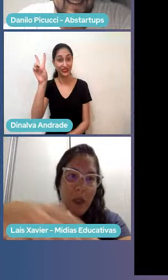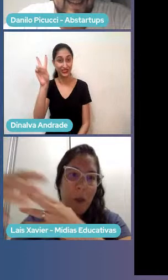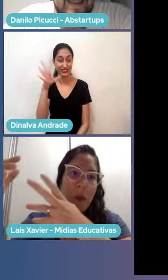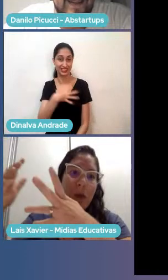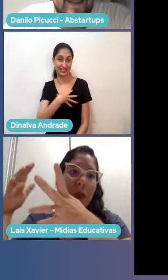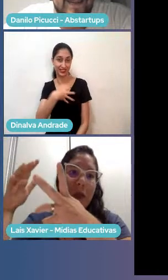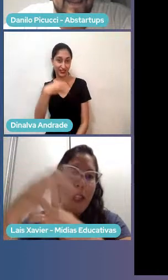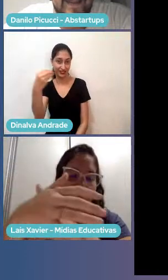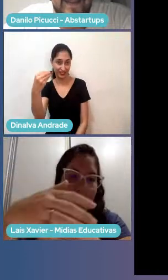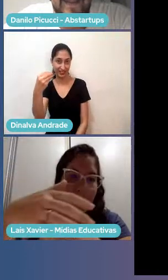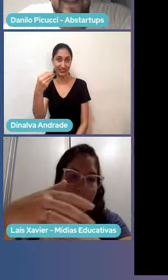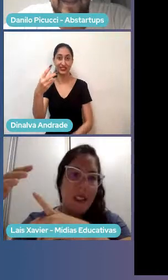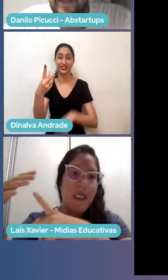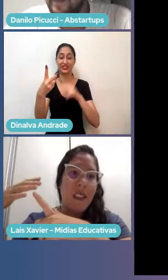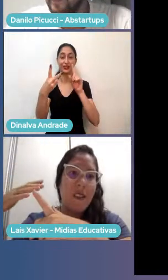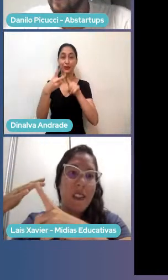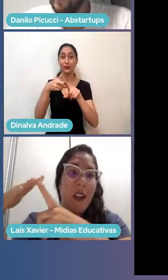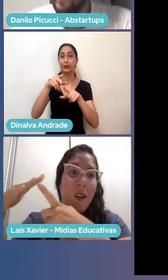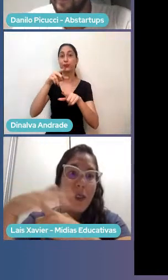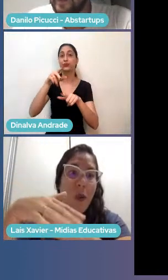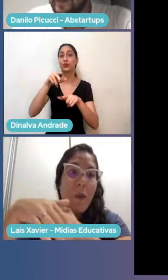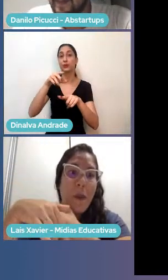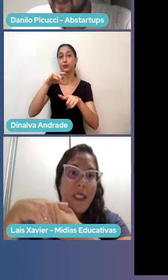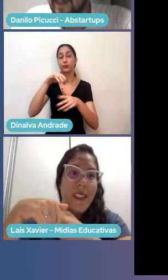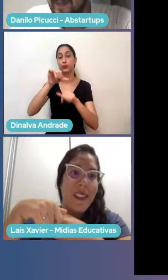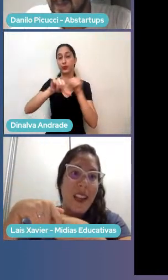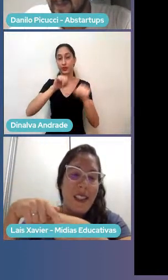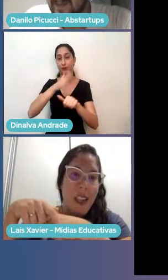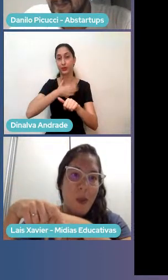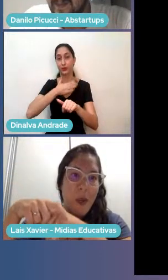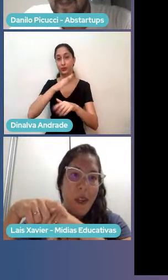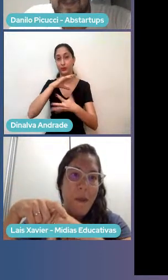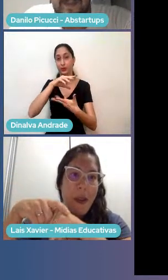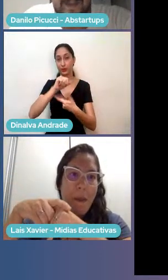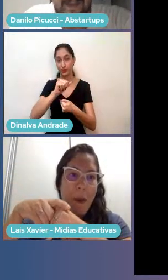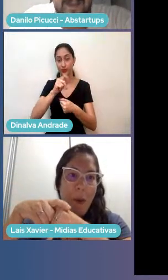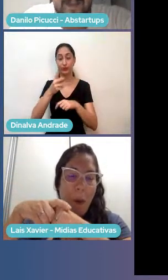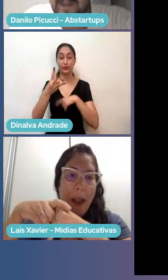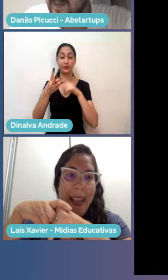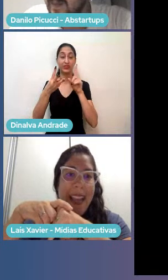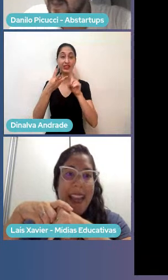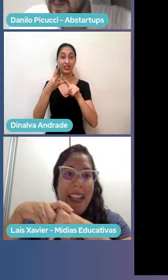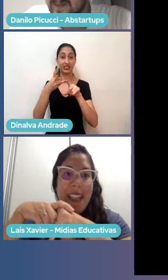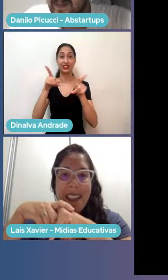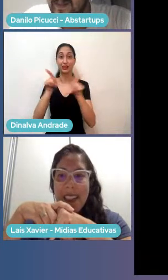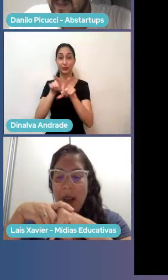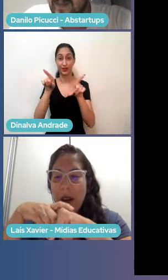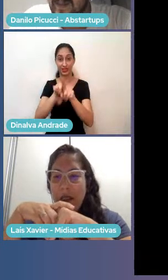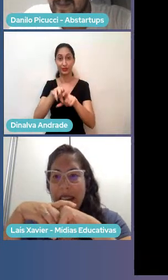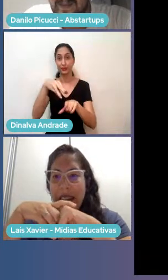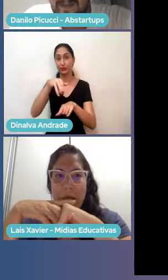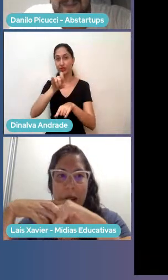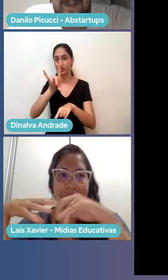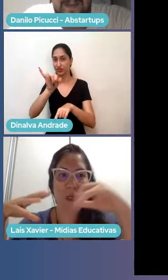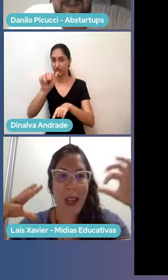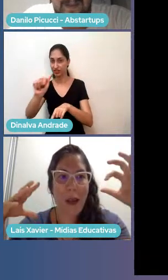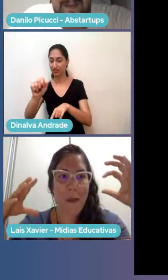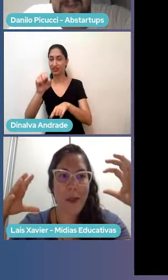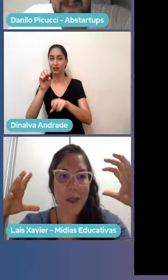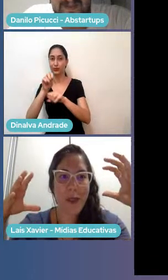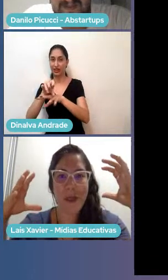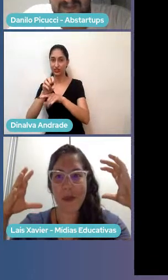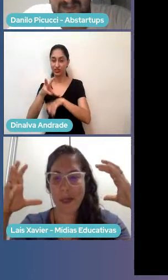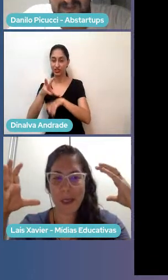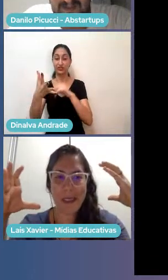Mundo Avermundo, eu tenho amigas educativas e agora eu estou como presidente da SETP aqui em Pernambuco. Então, avalie que o negócio não está